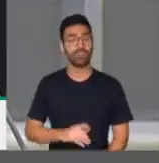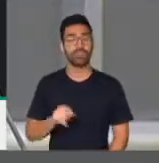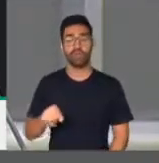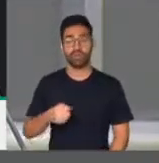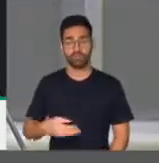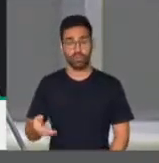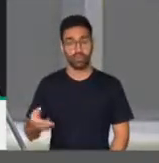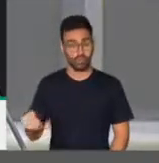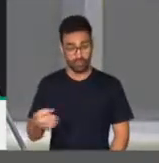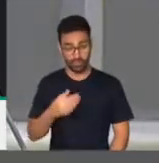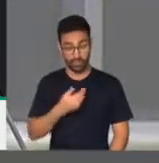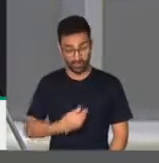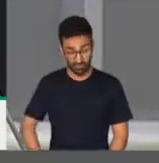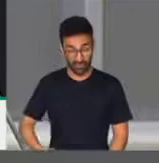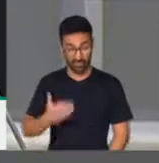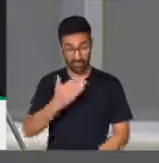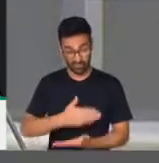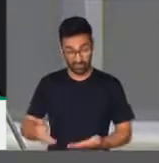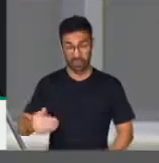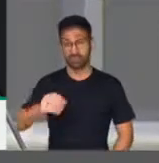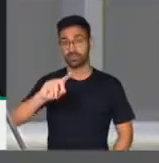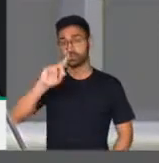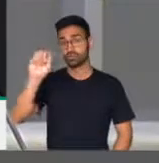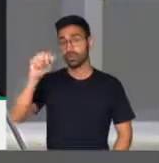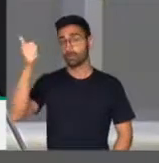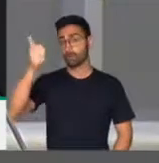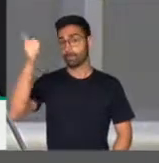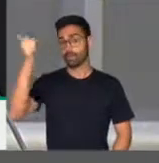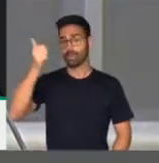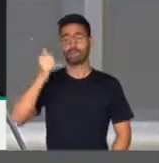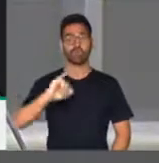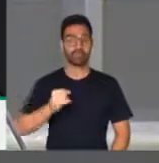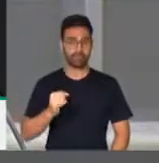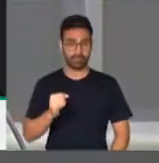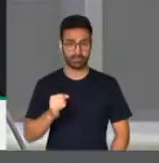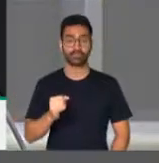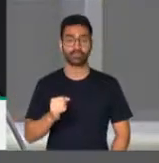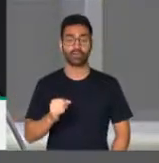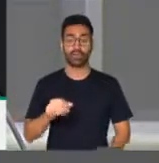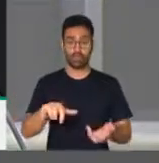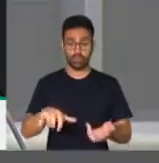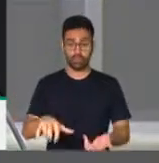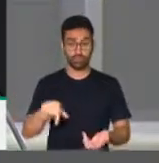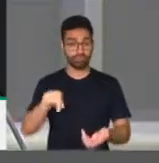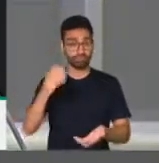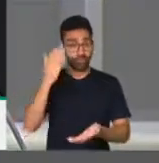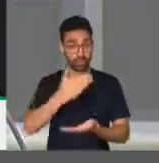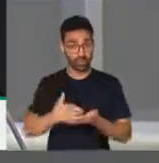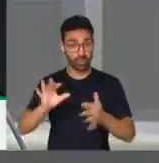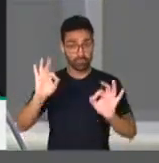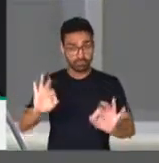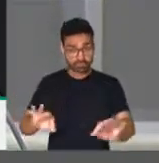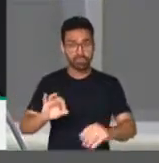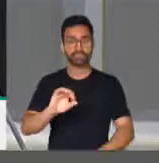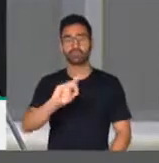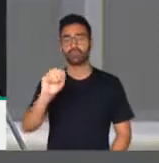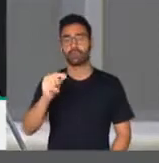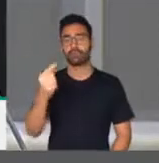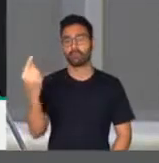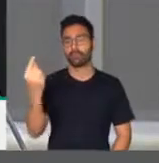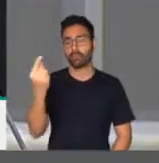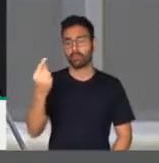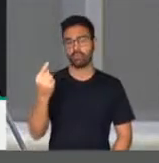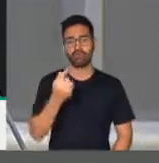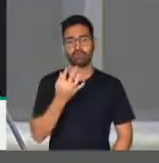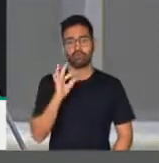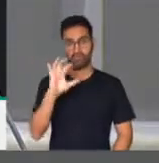a partir do dia 1º de janeiro, um novo Congresso Nacional que assume a partir do dia 1º de fevereiro. E o